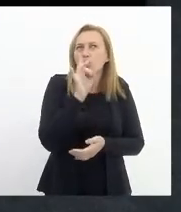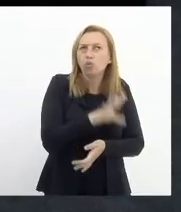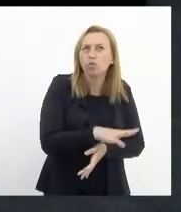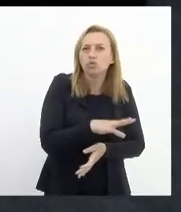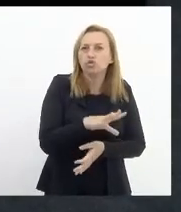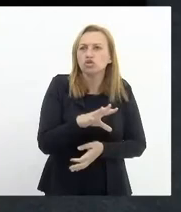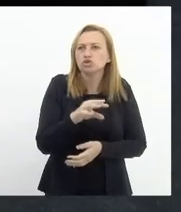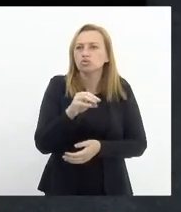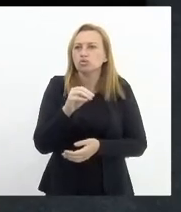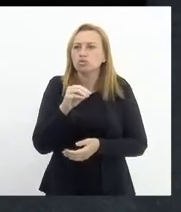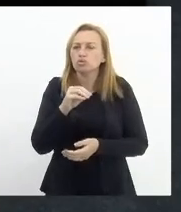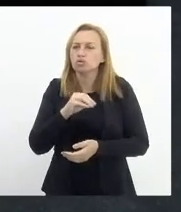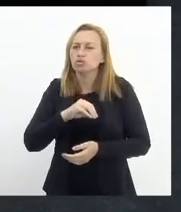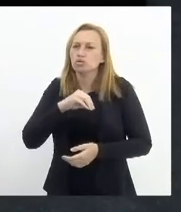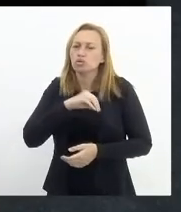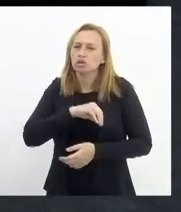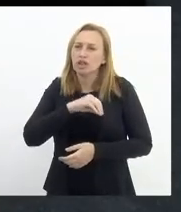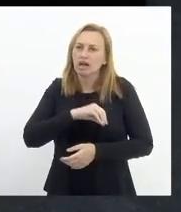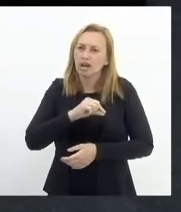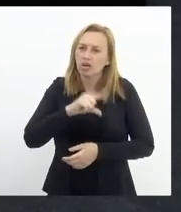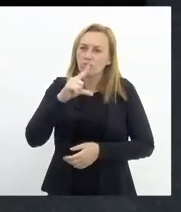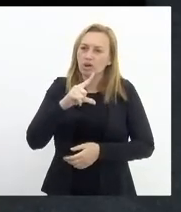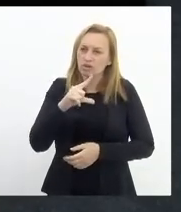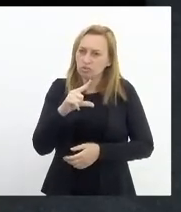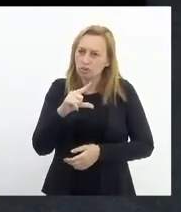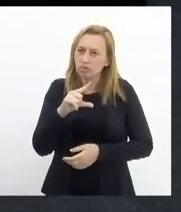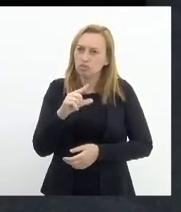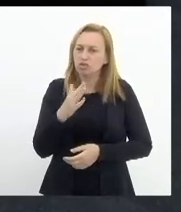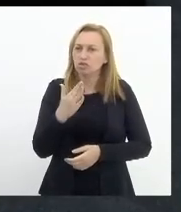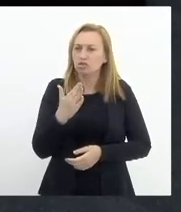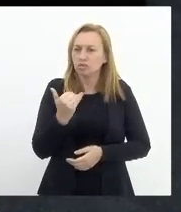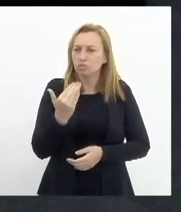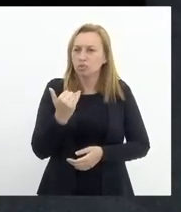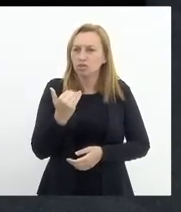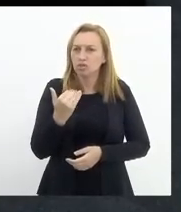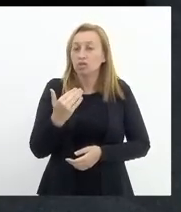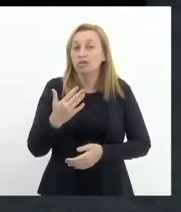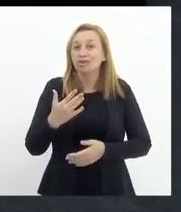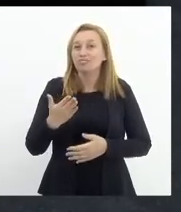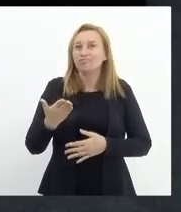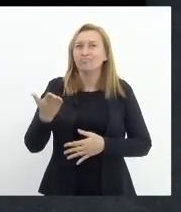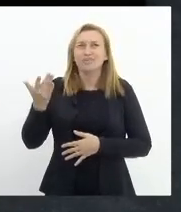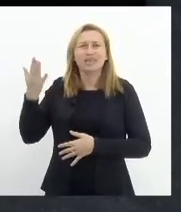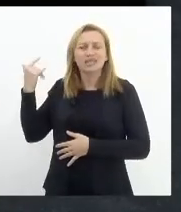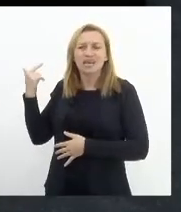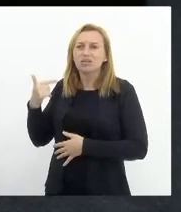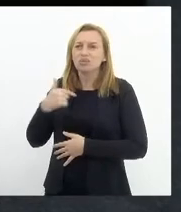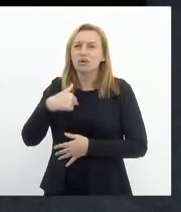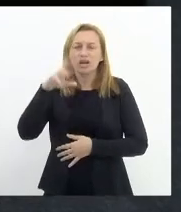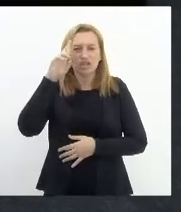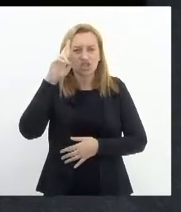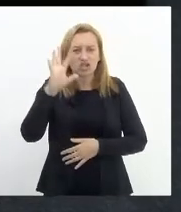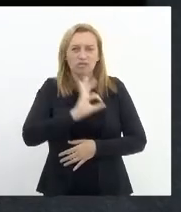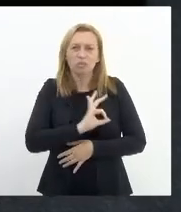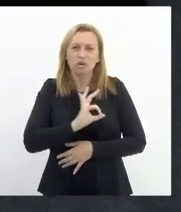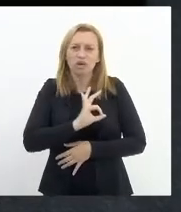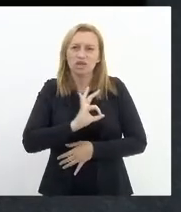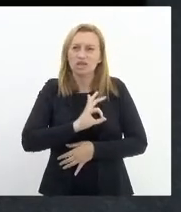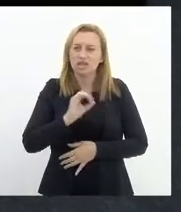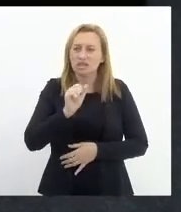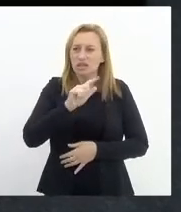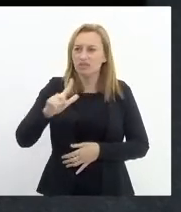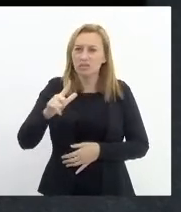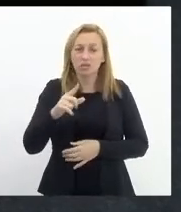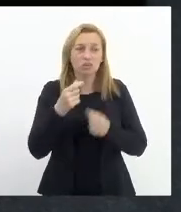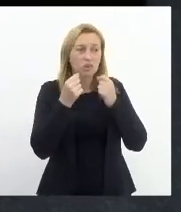-alimentação concedido foi concedido, na minha época, como chefe da Polícia Civil, quando eu argumentava com o então